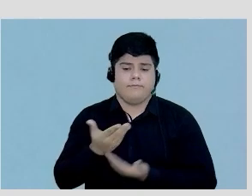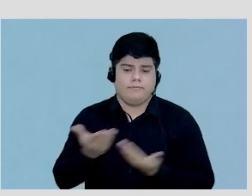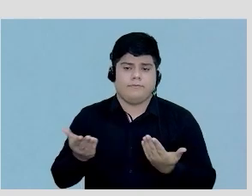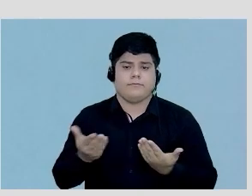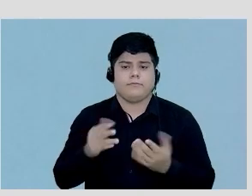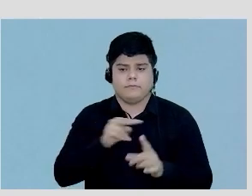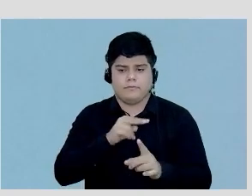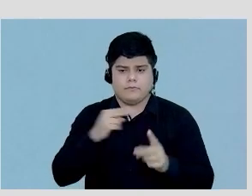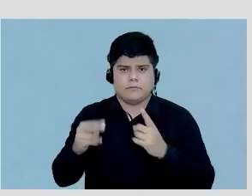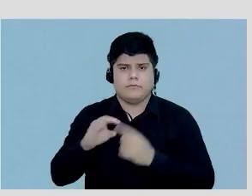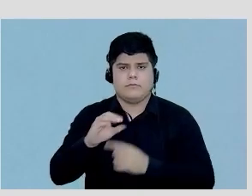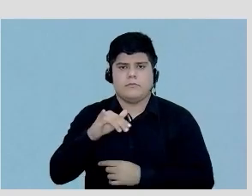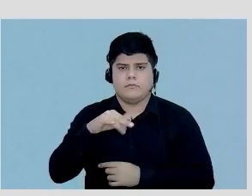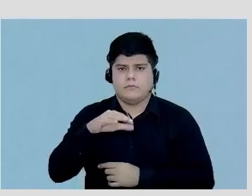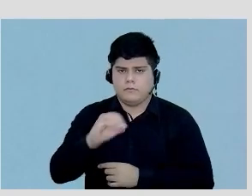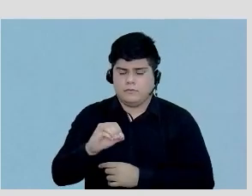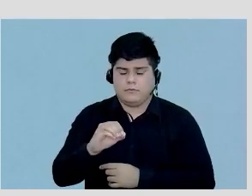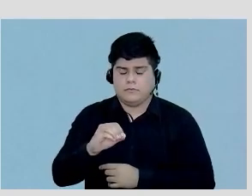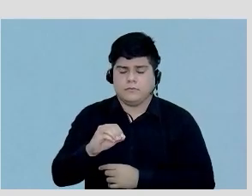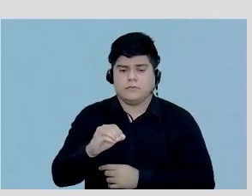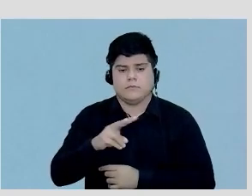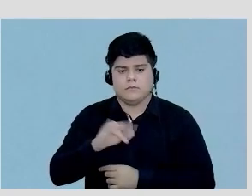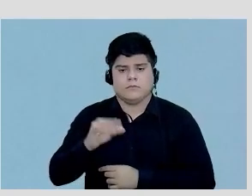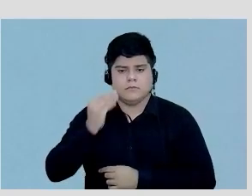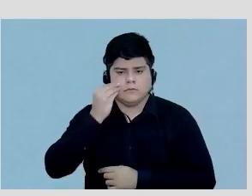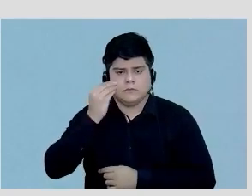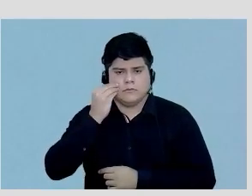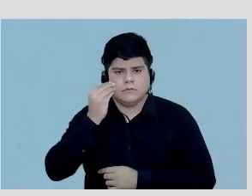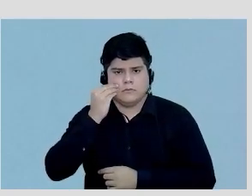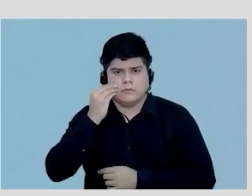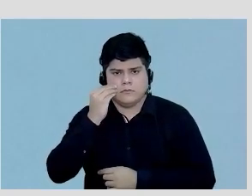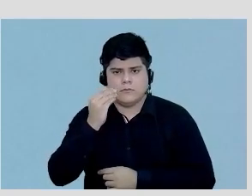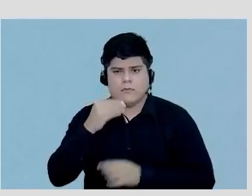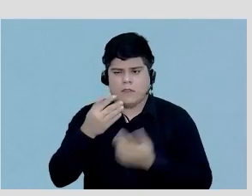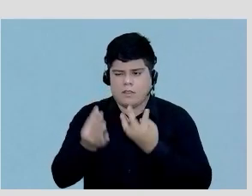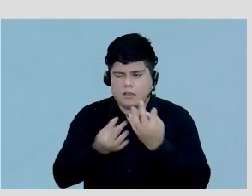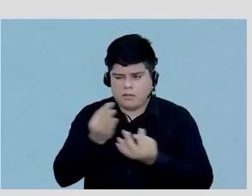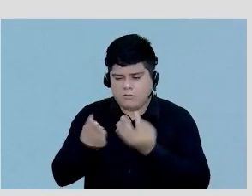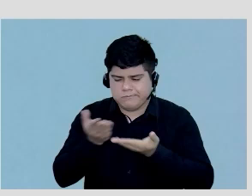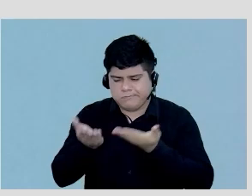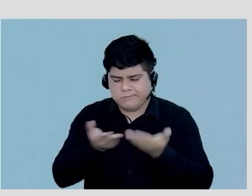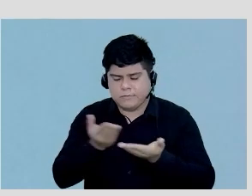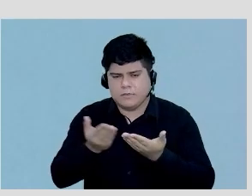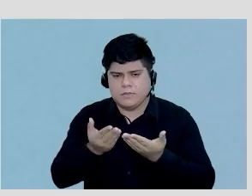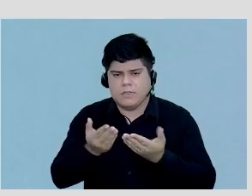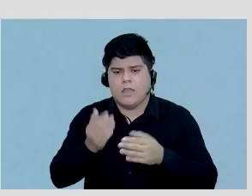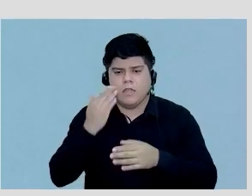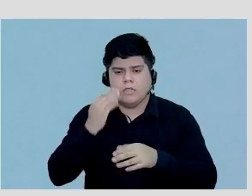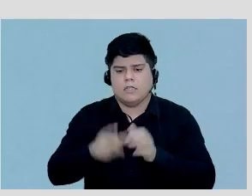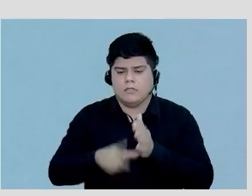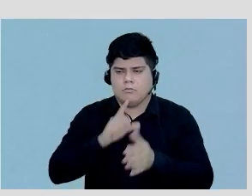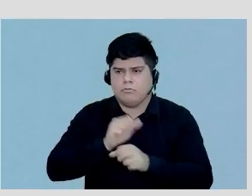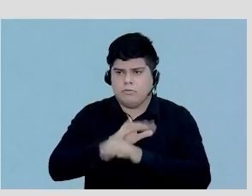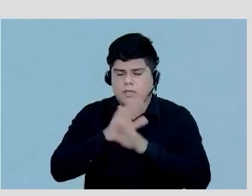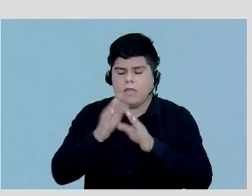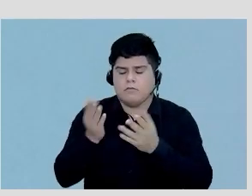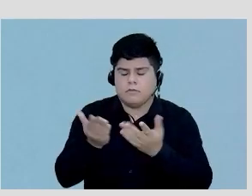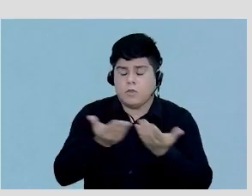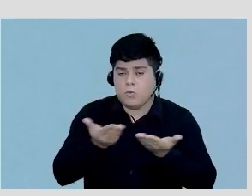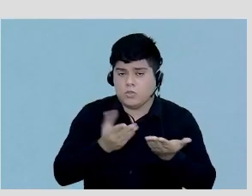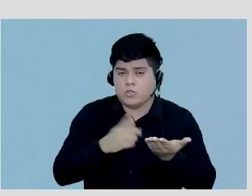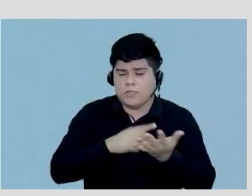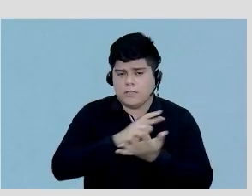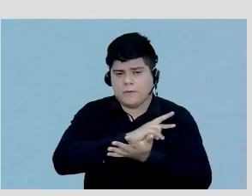do ponto de vista clínico a gente vai tentar otimizar o tratamento clínico à luz de tudo aquilo que a gente já tem hoje